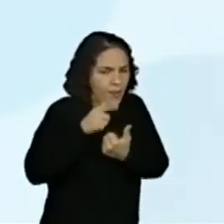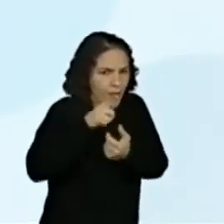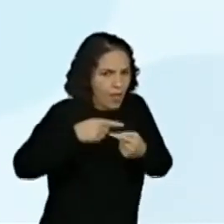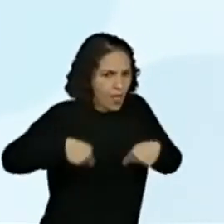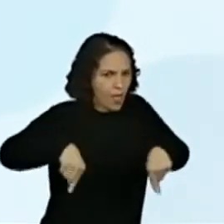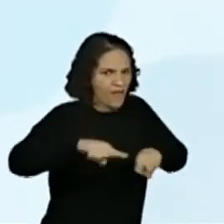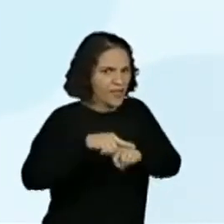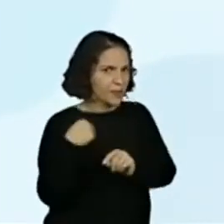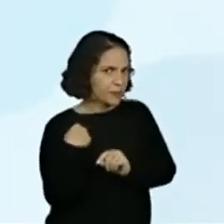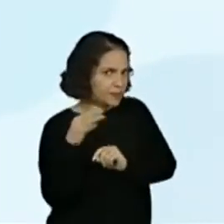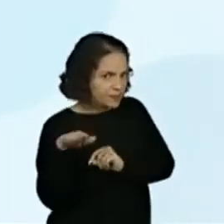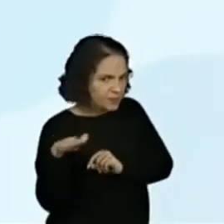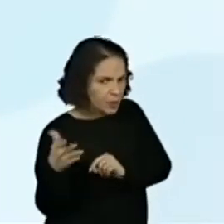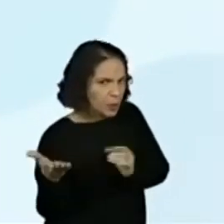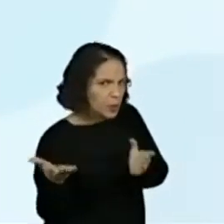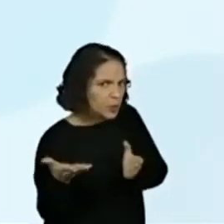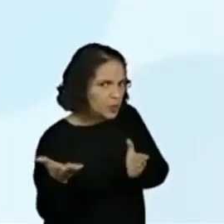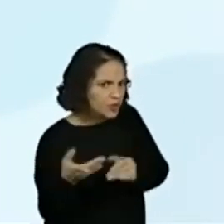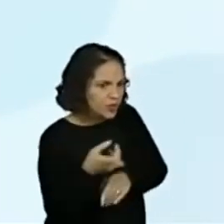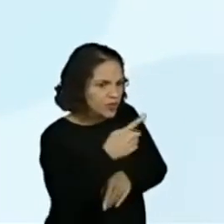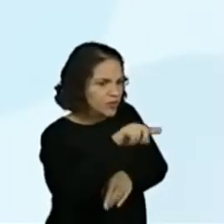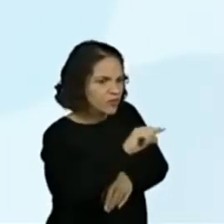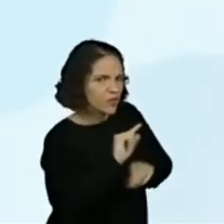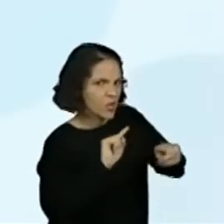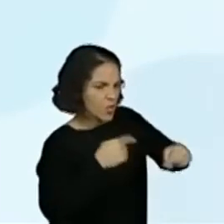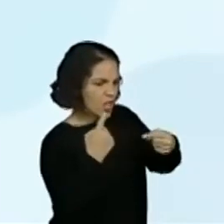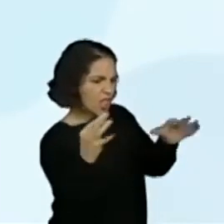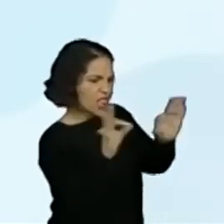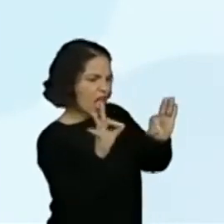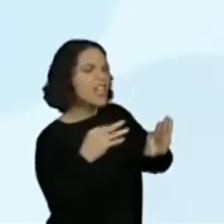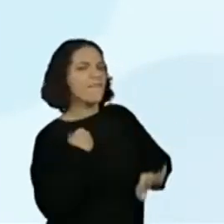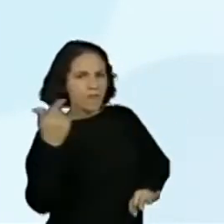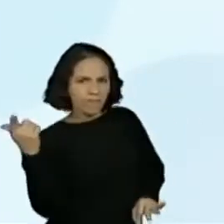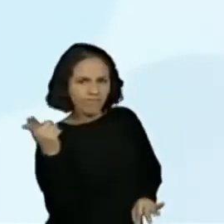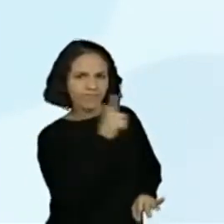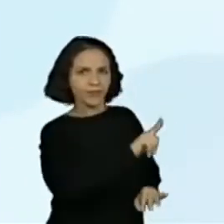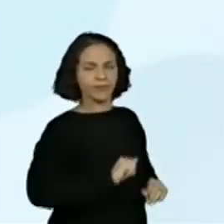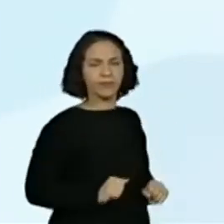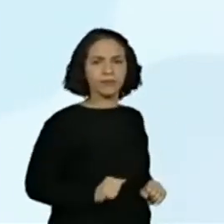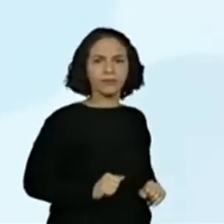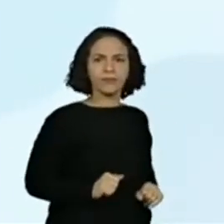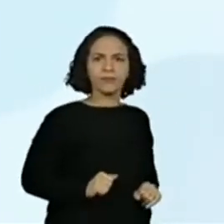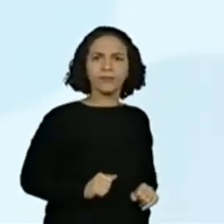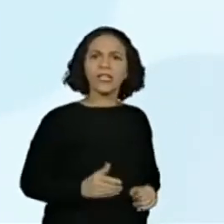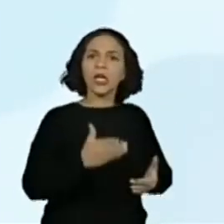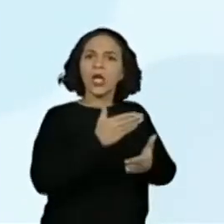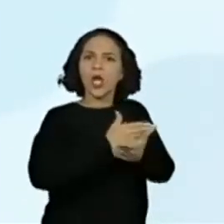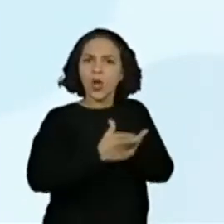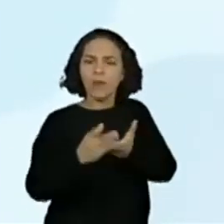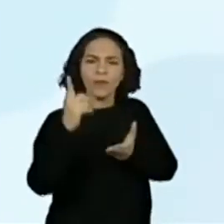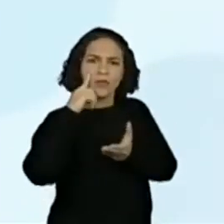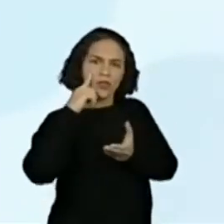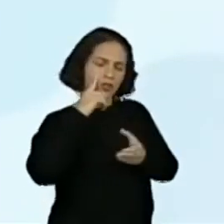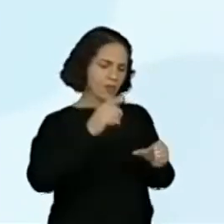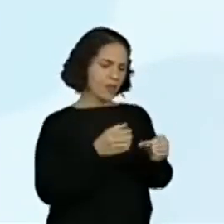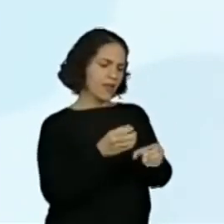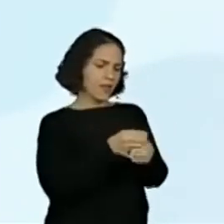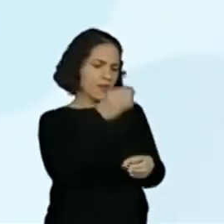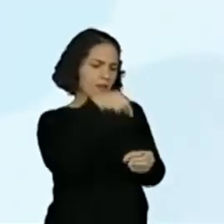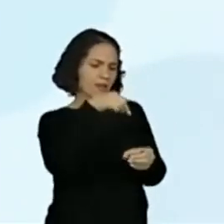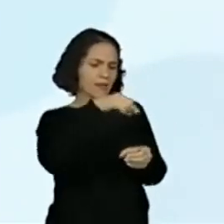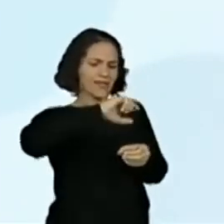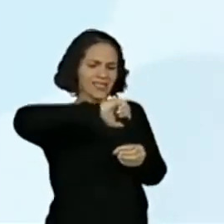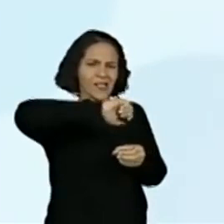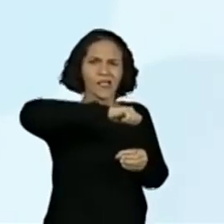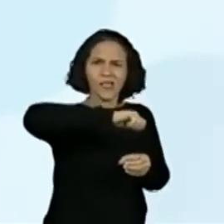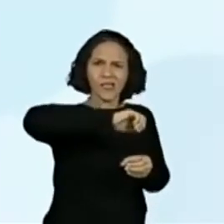Desta vez, ninguém vai me deter. Começou a forçar a tampa da sua garrafa de tinta, que não